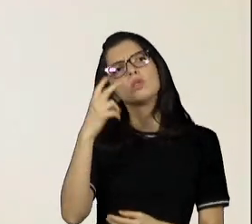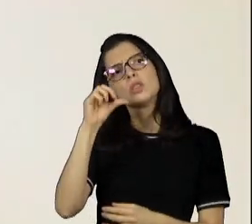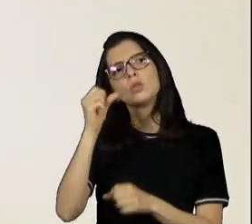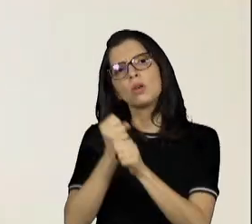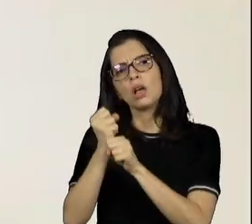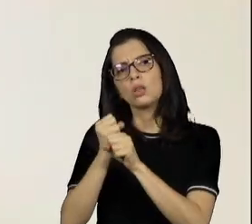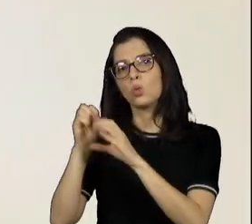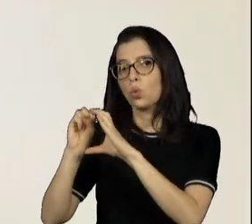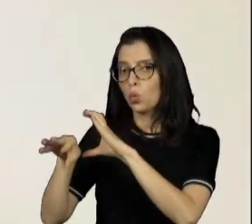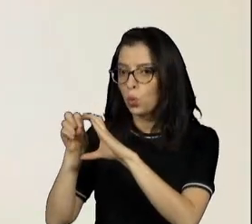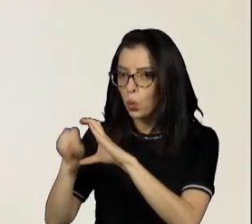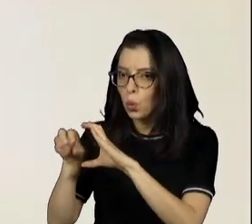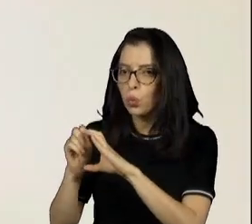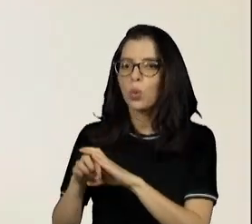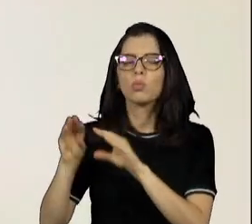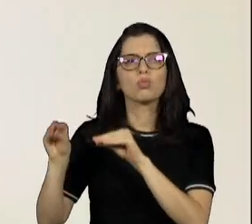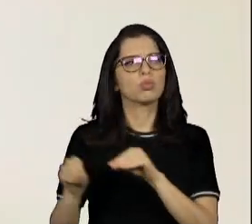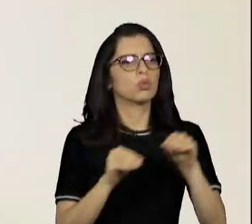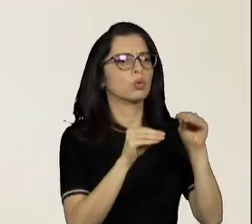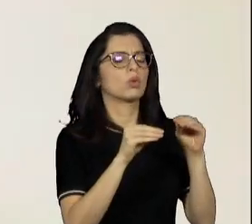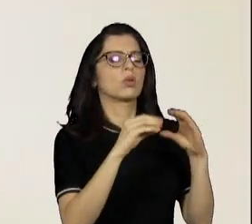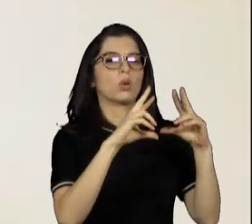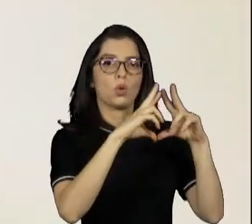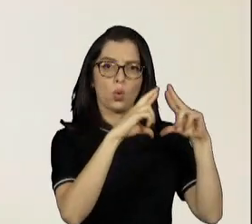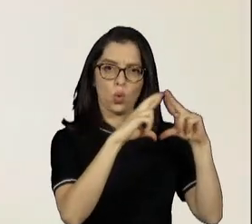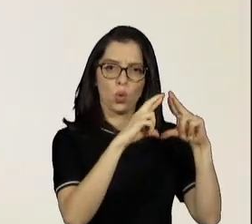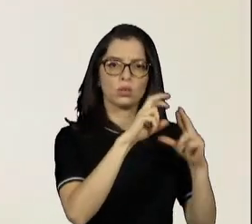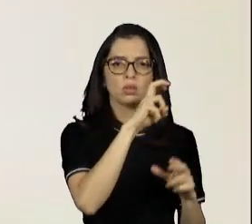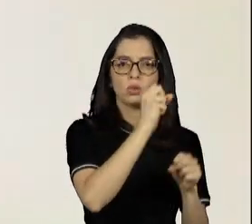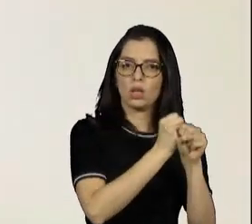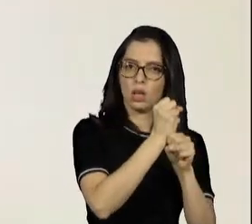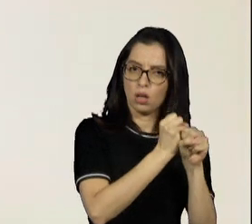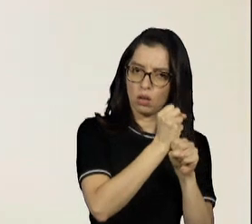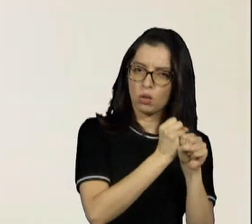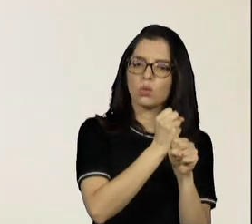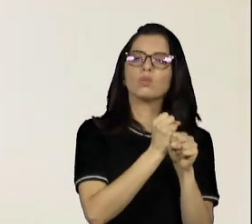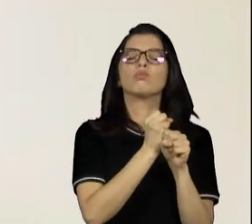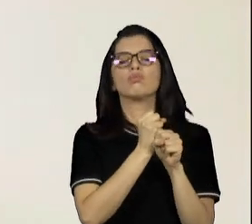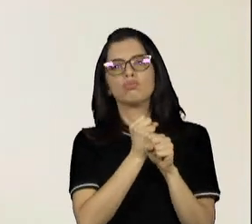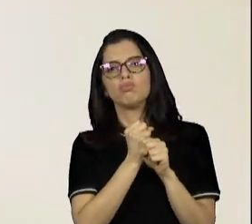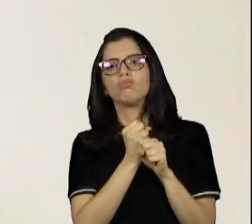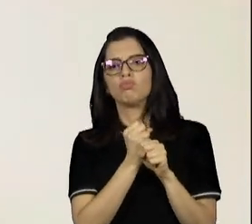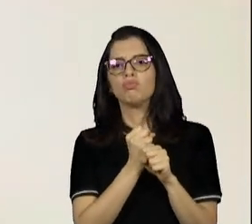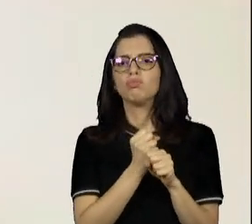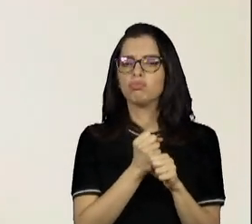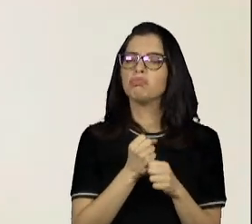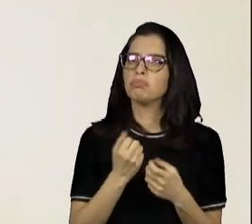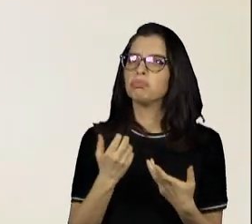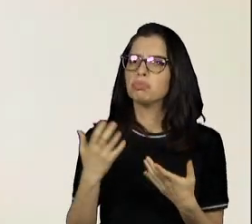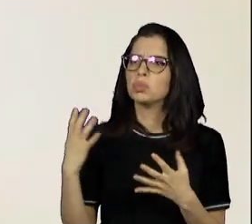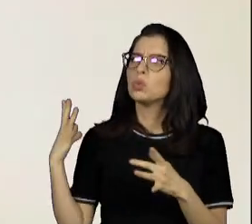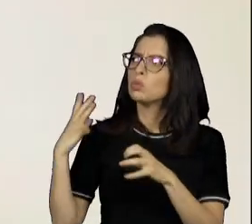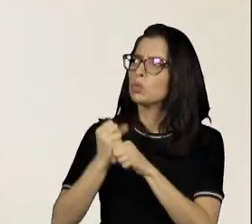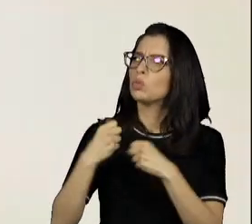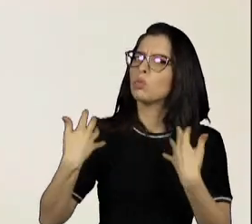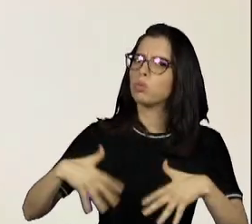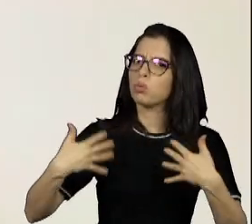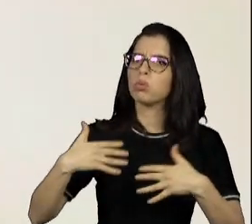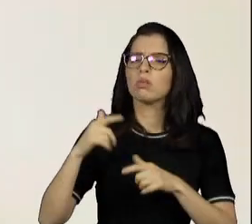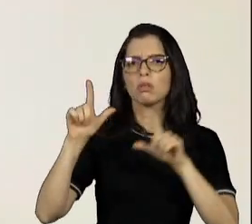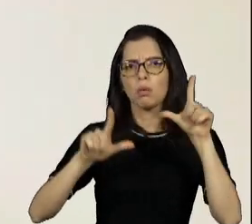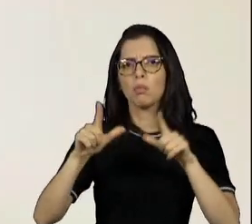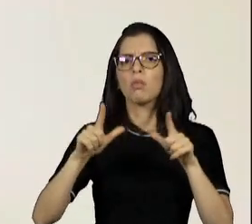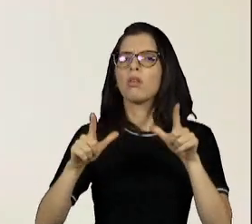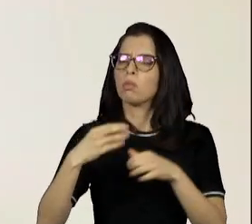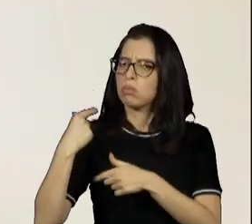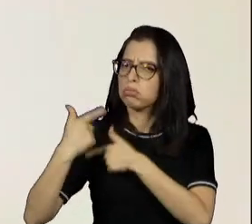para a Record, onde eu estou até agora, quase 5 anos, então já são alguns anos de televisão,